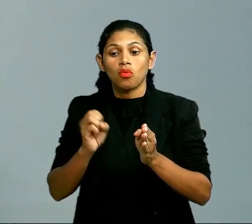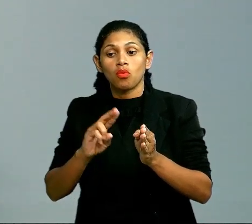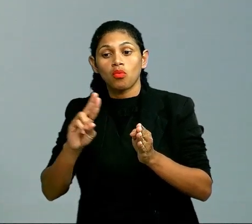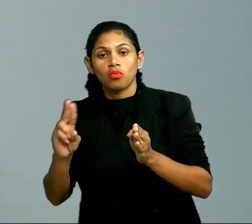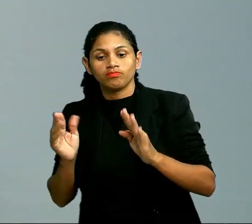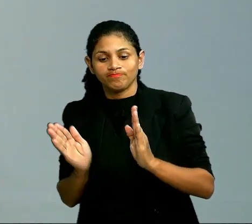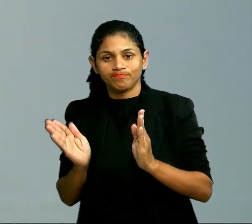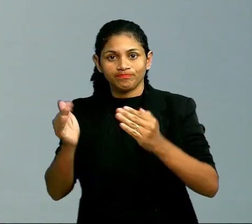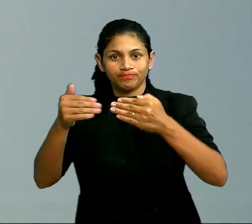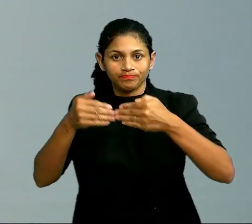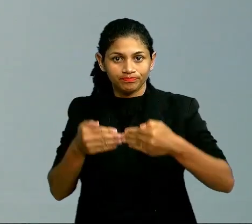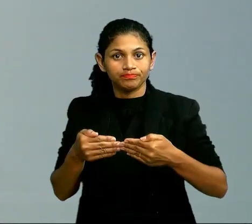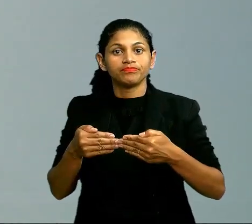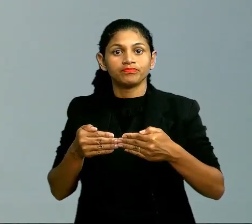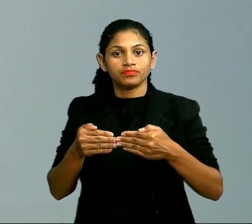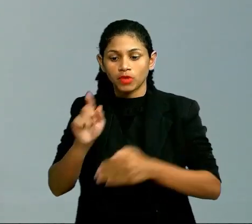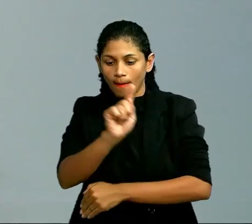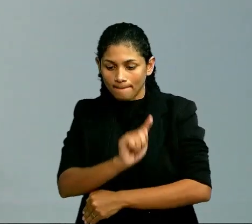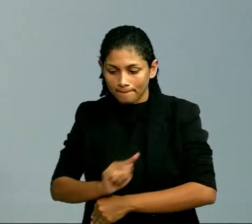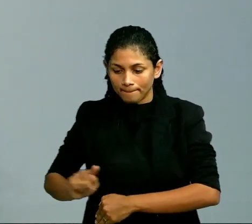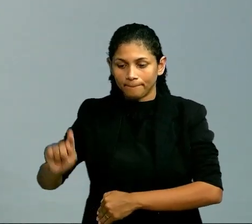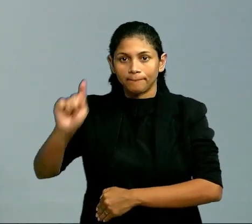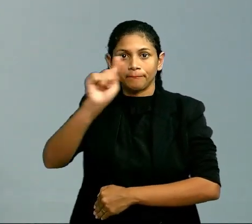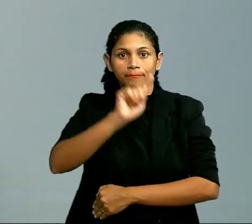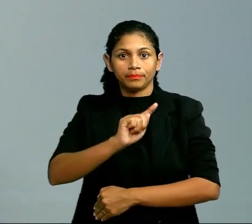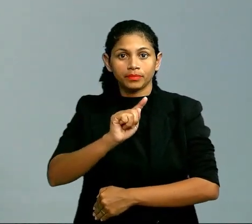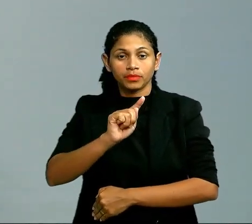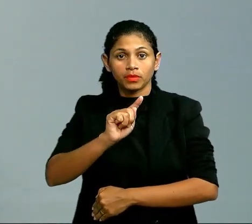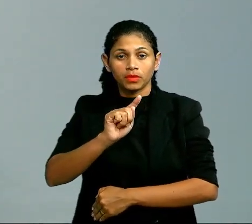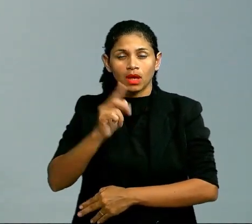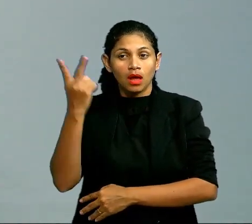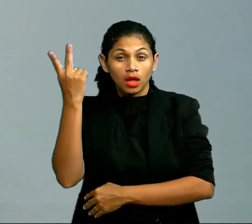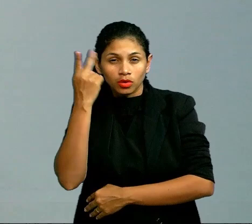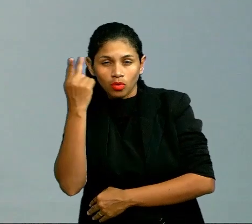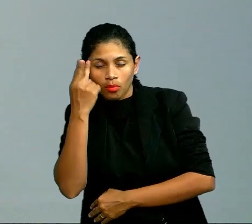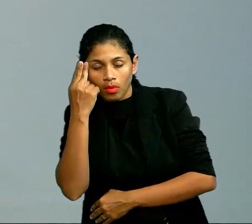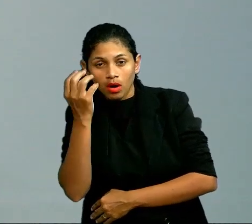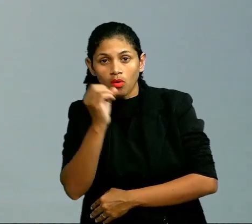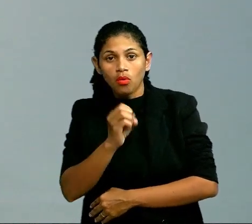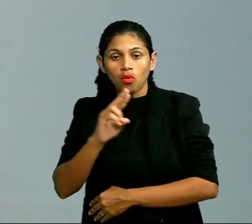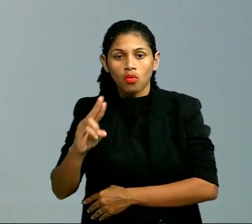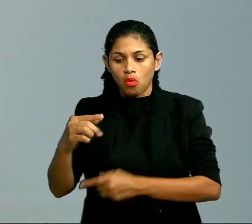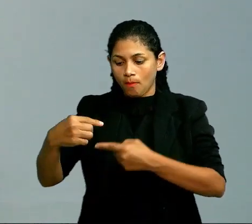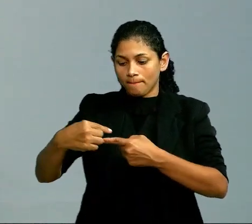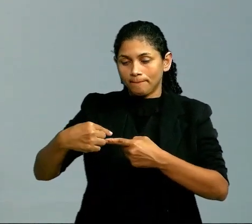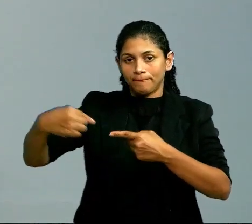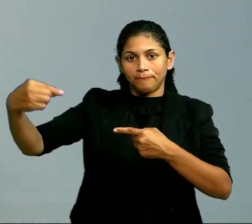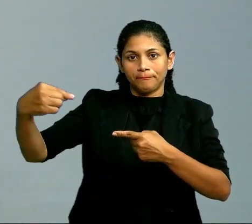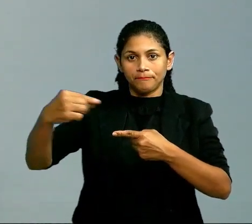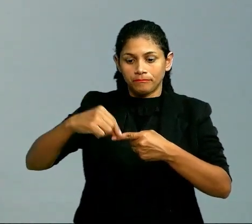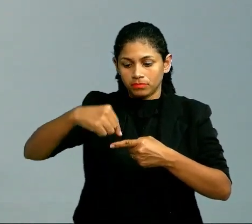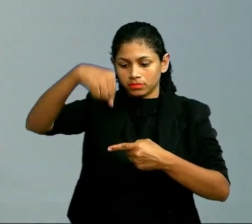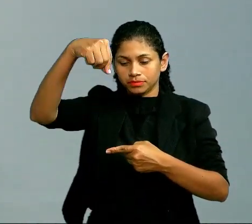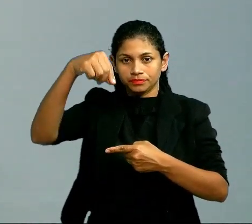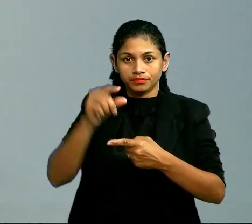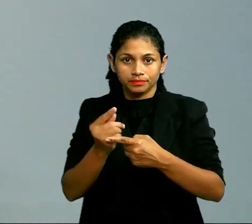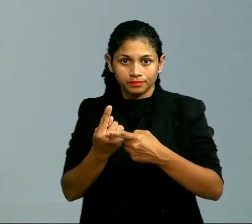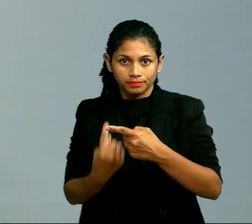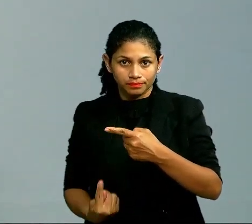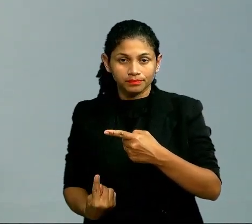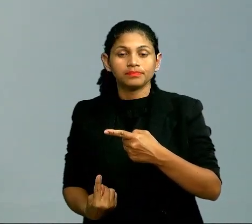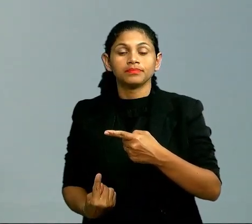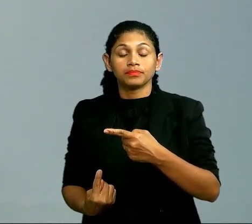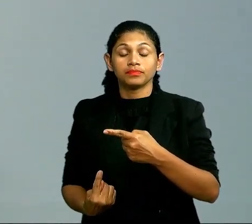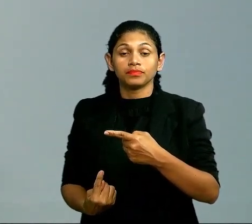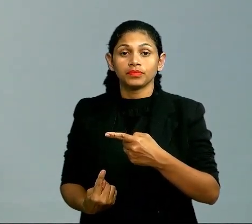essas duas opções. Ou ela é normal ou é ramificada. Ou será saturada ou insaturada. Ou